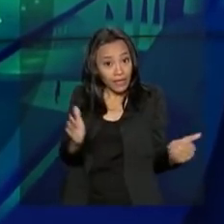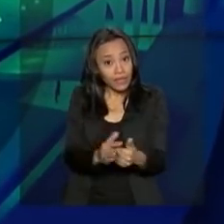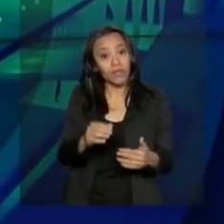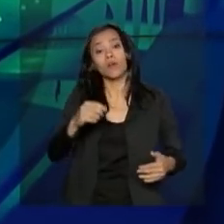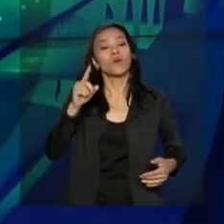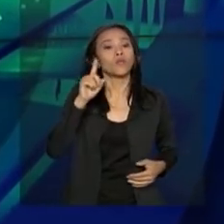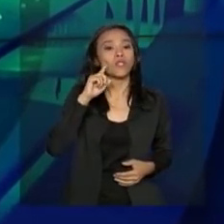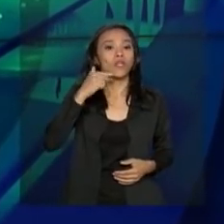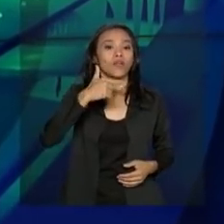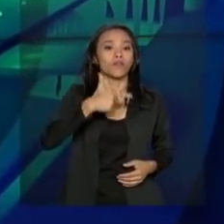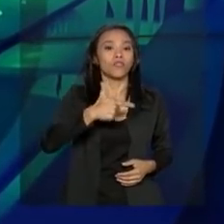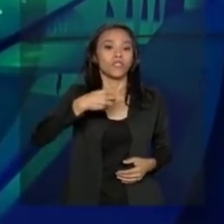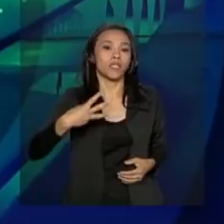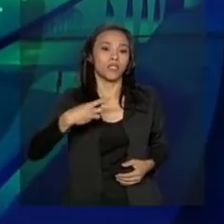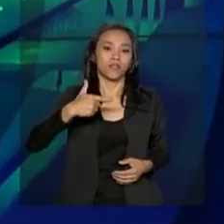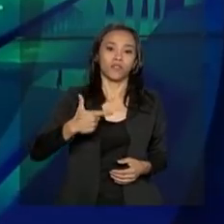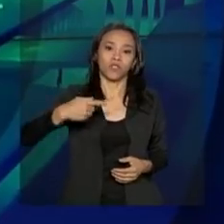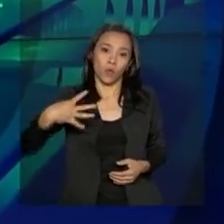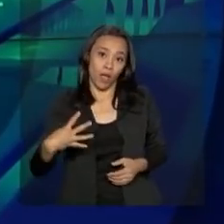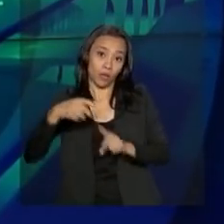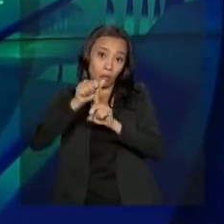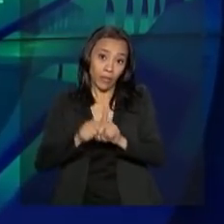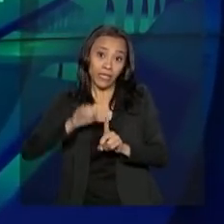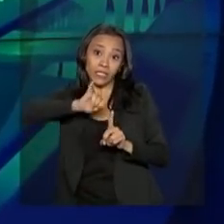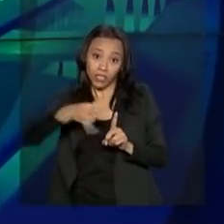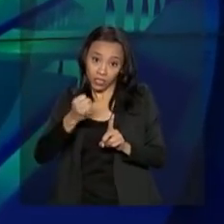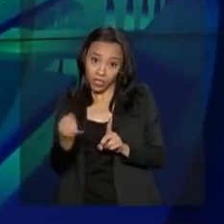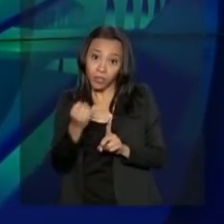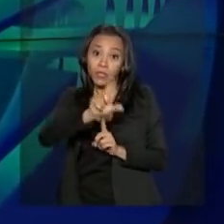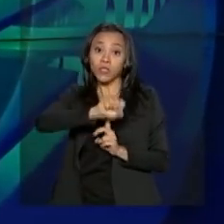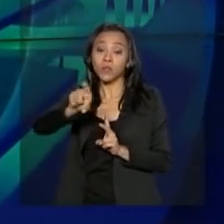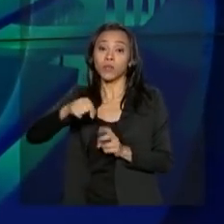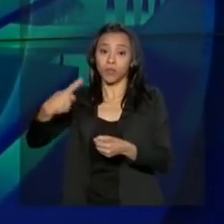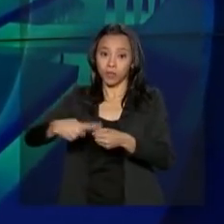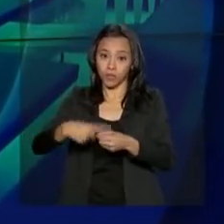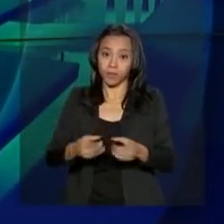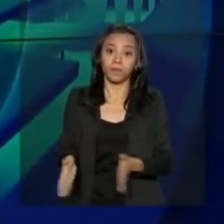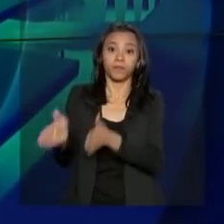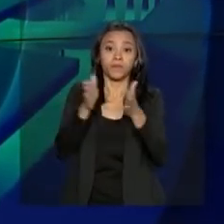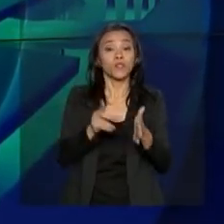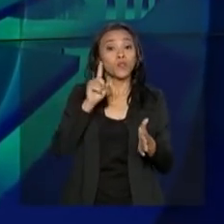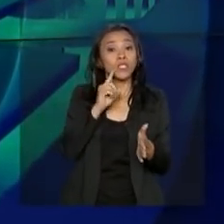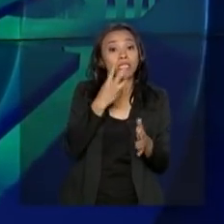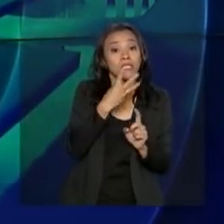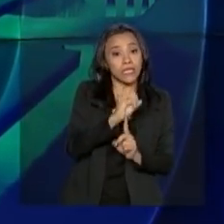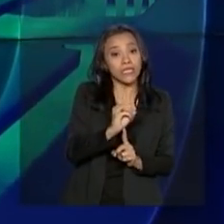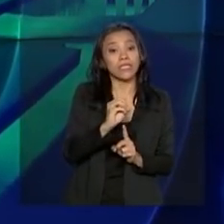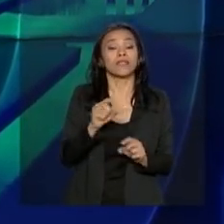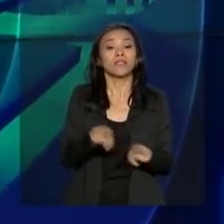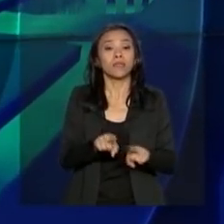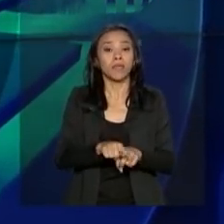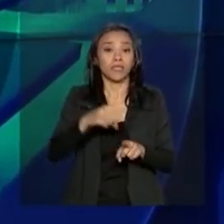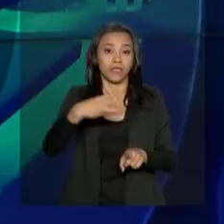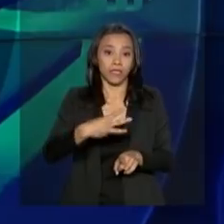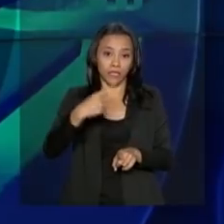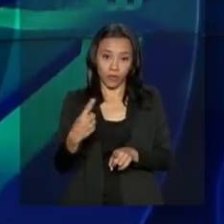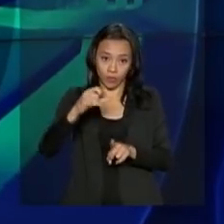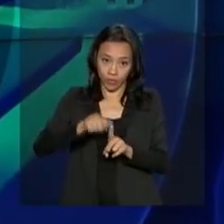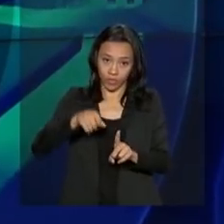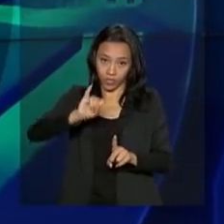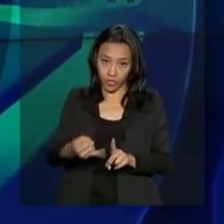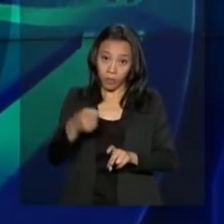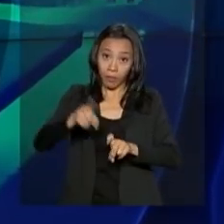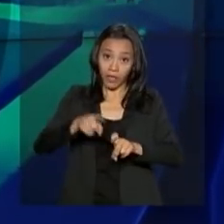e 24 de janeiro para selecionar os municípios. Nos dias 30 e 31 de janeiro, os médicos estrangeiros terão